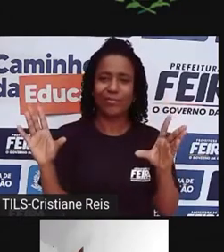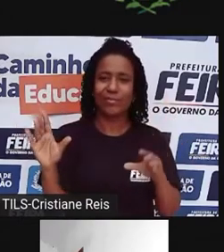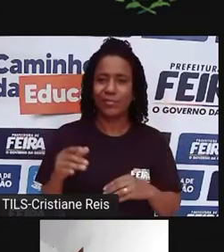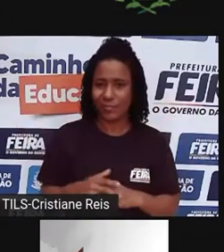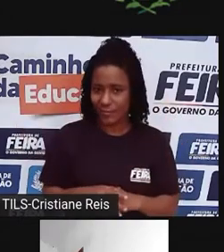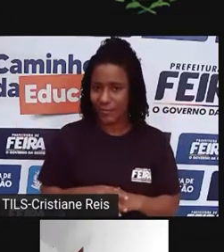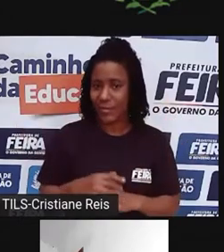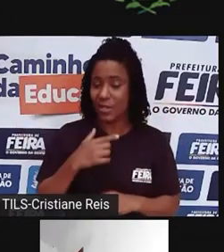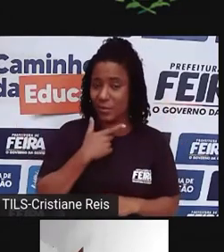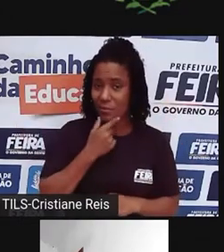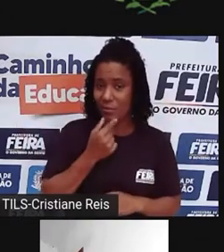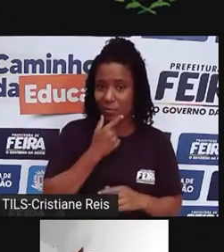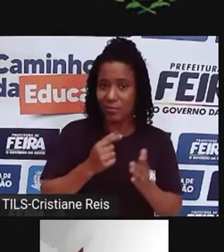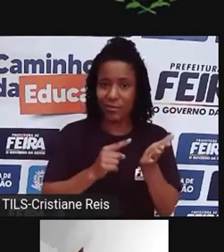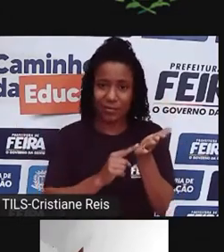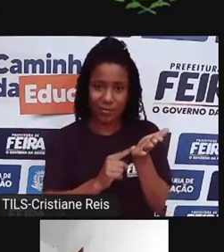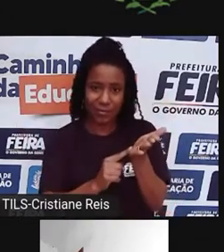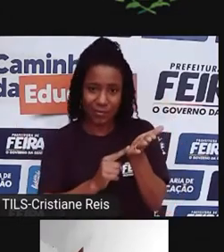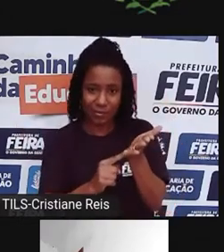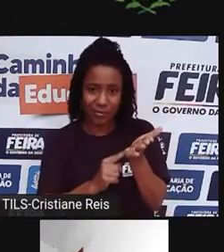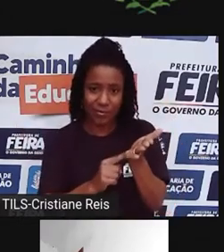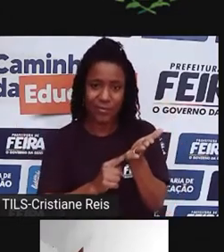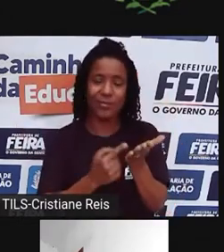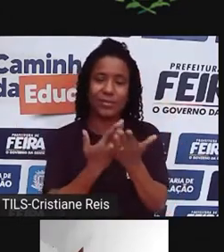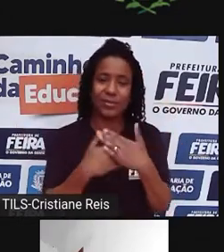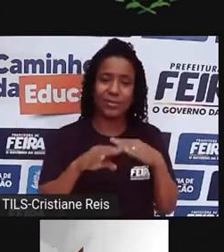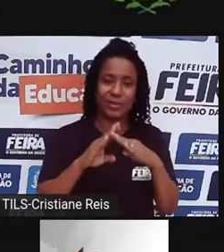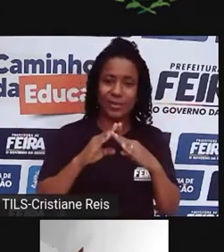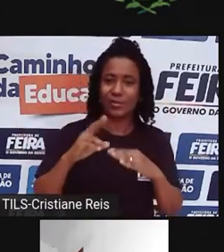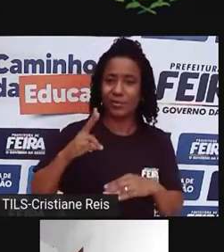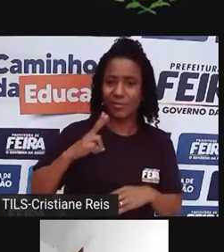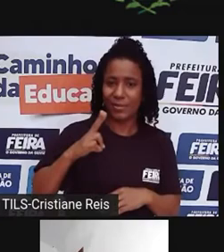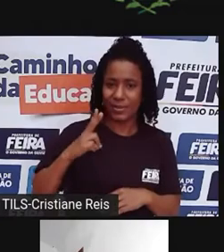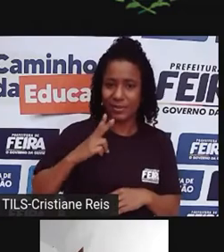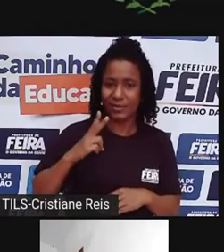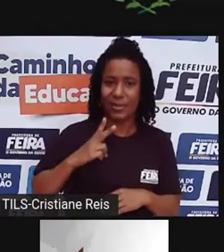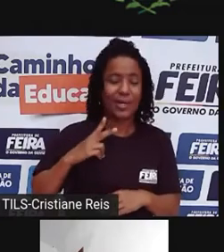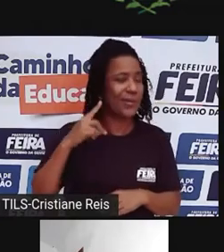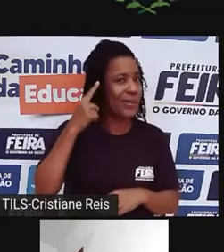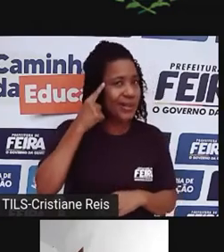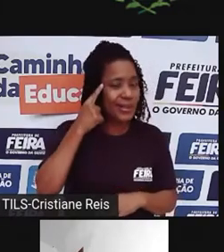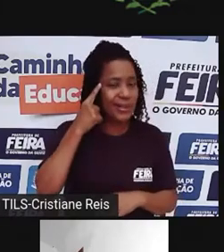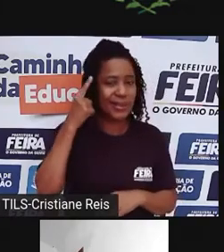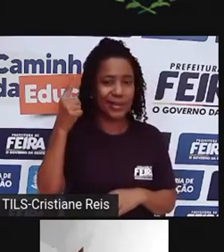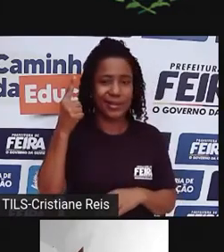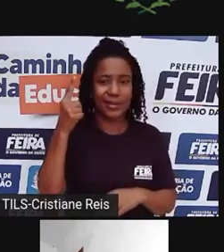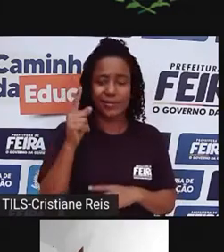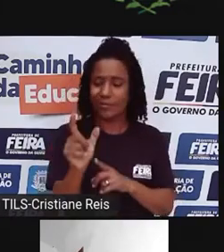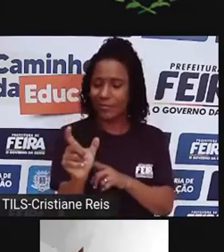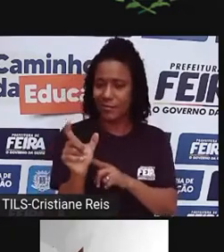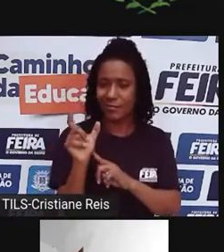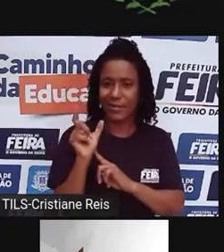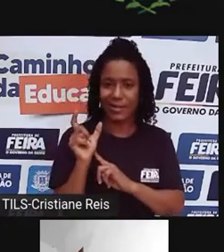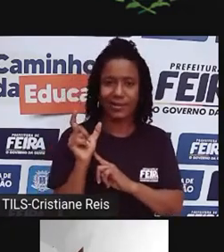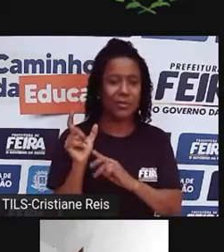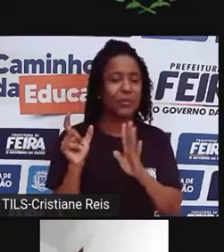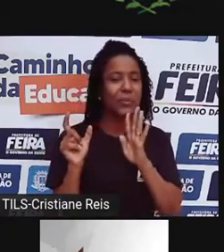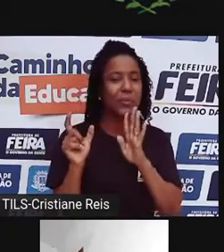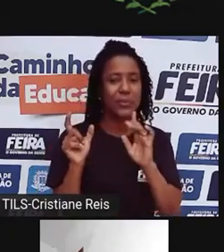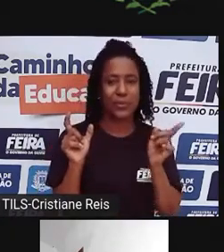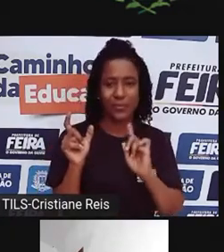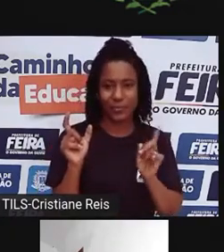homem branco, que vim de uma escola particular, não fazia ideia desse termo. Eu sempre gosto de falar isso, não é querendo